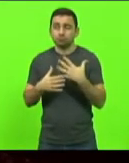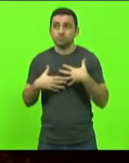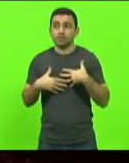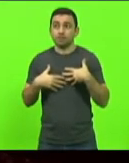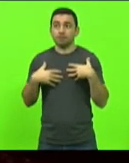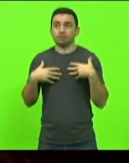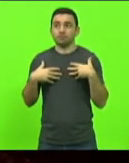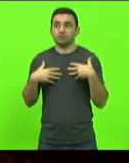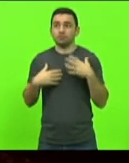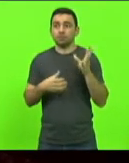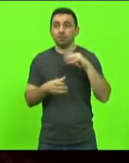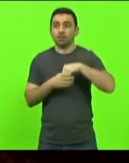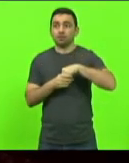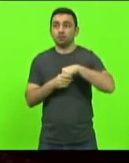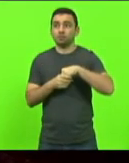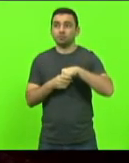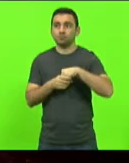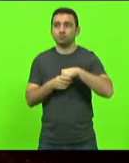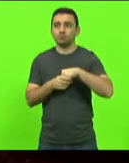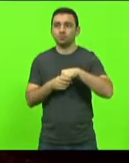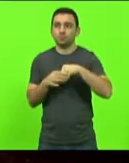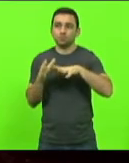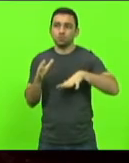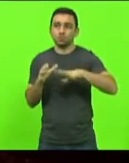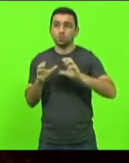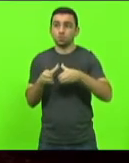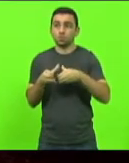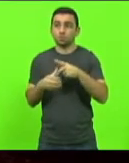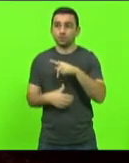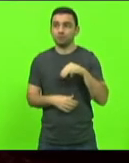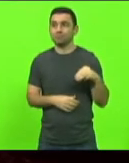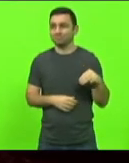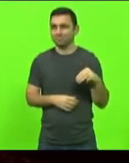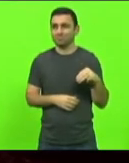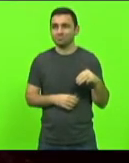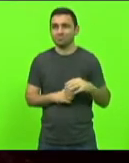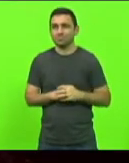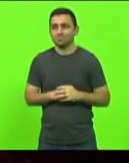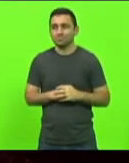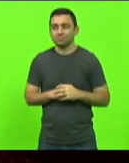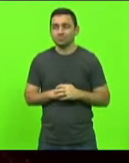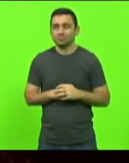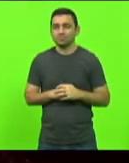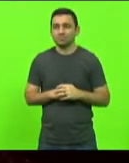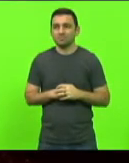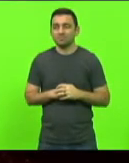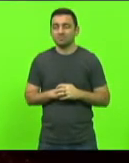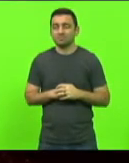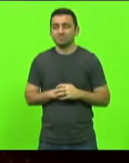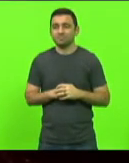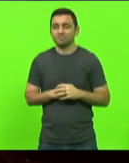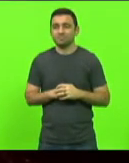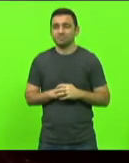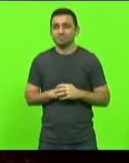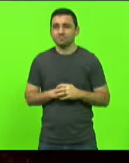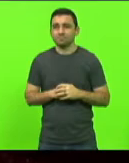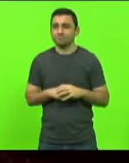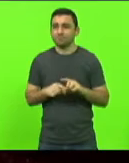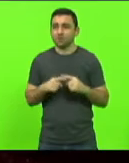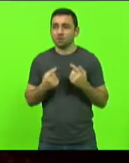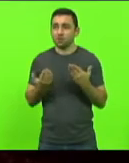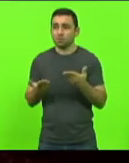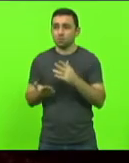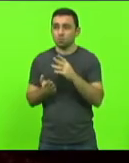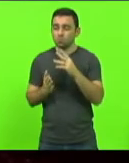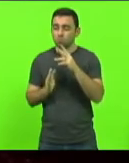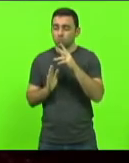dentro da categoria da Polícia Militar. E aí, o projeto sofreu uma